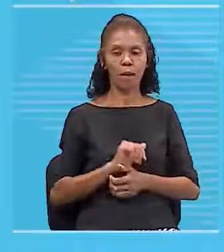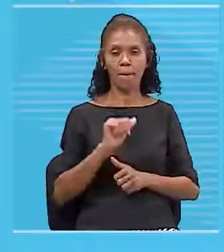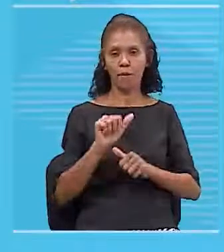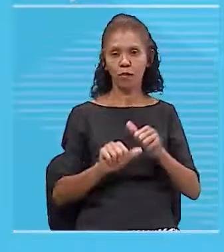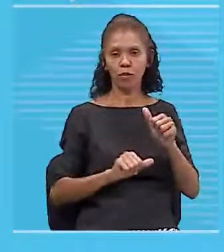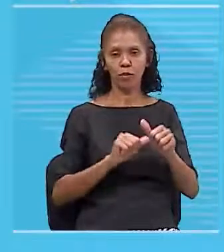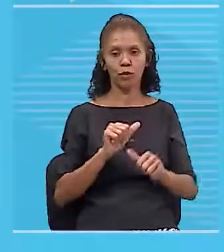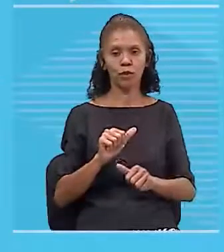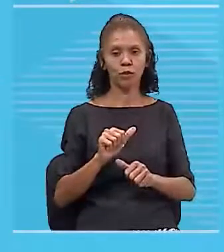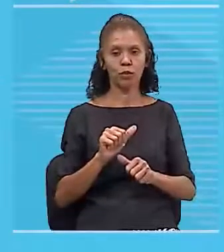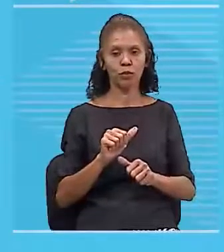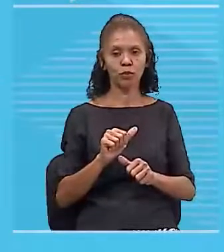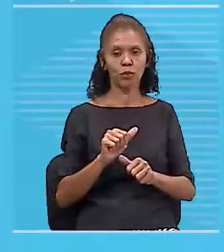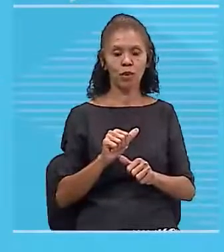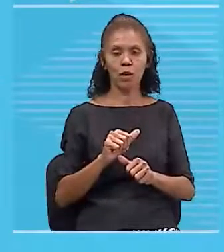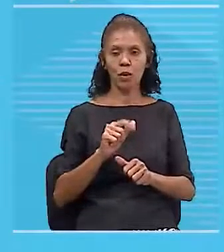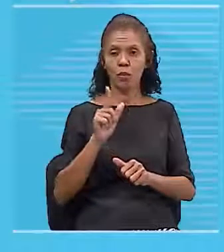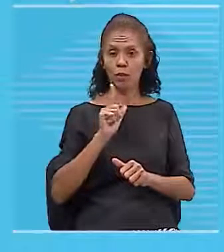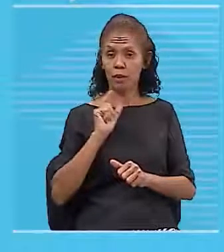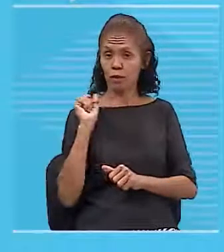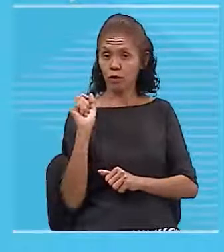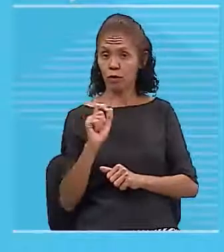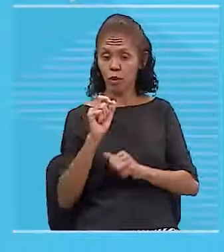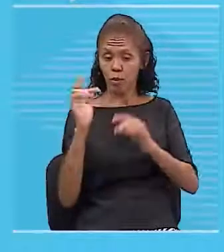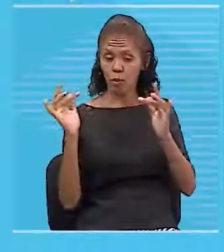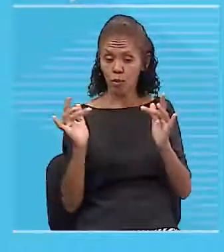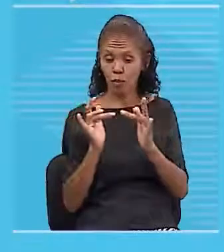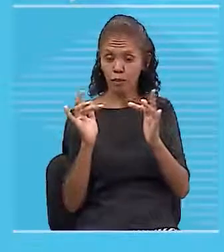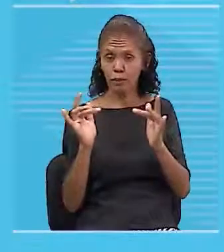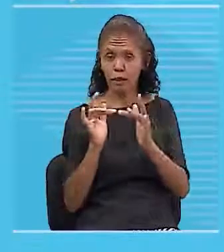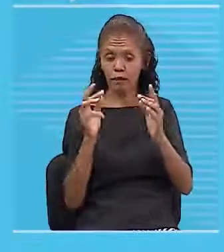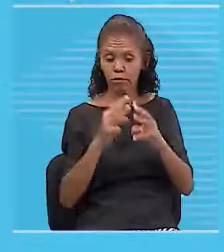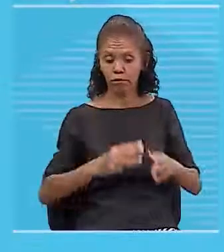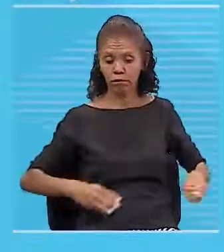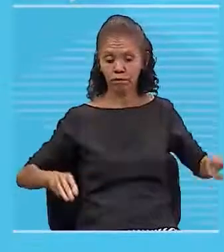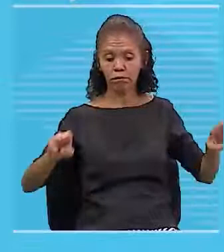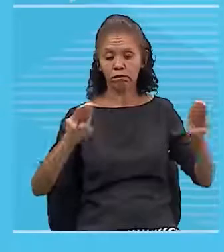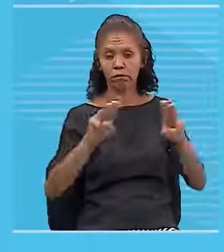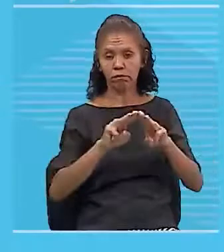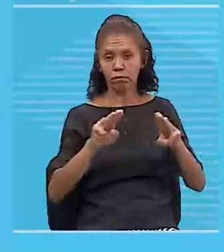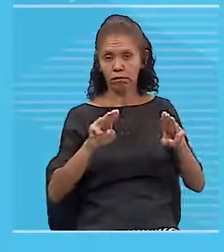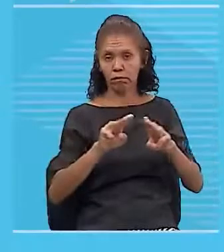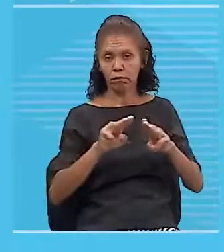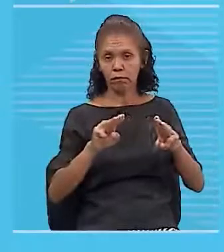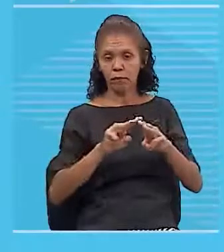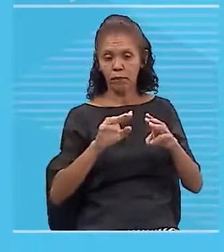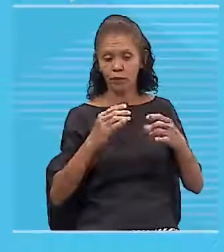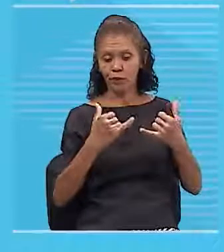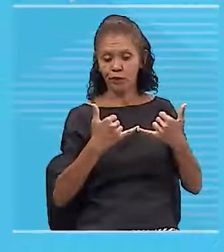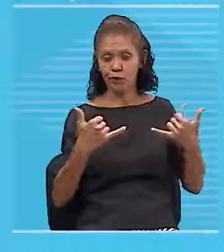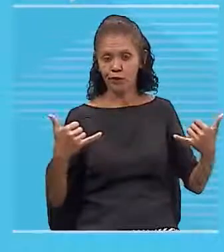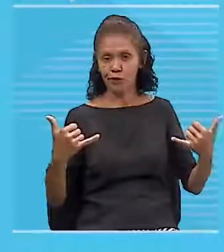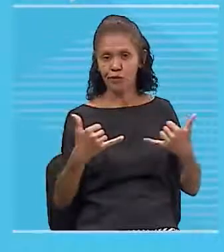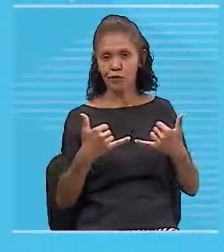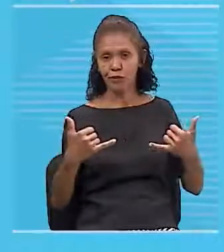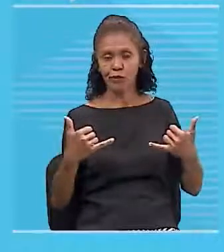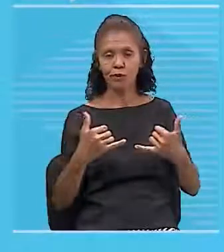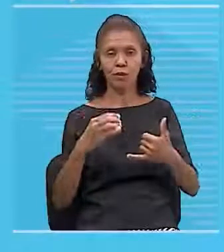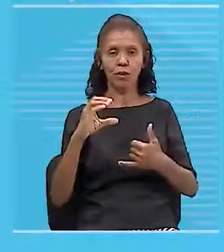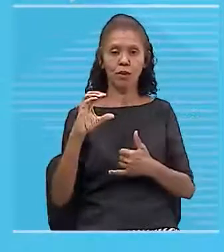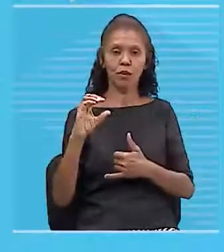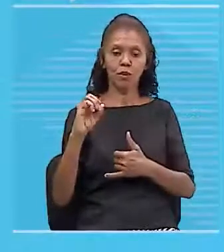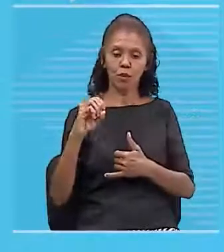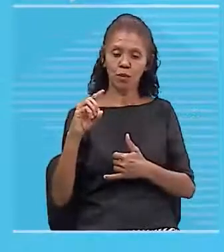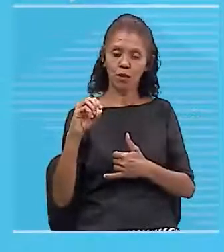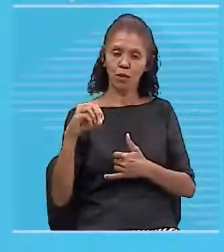conta da presença de um campo magnético no fio condutor, que se tornou mais